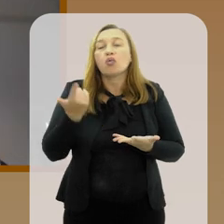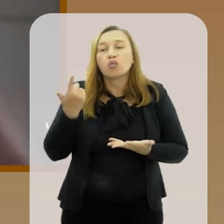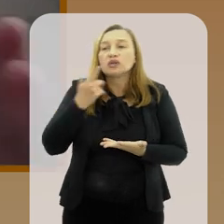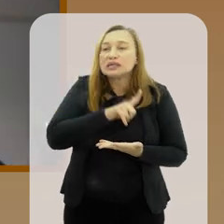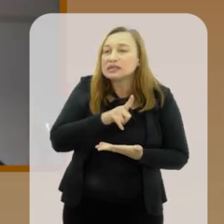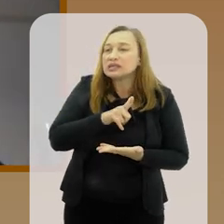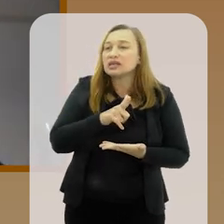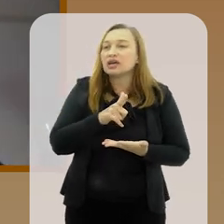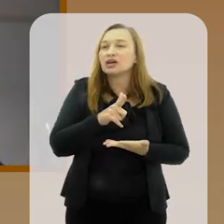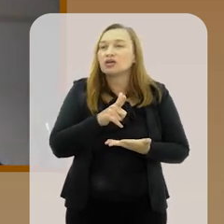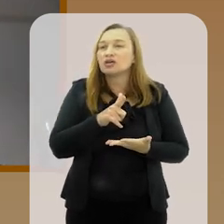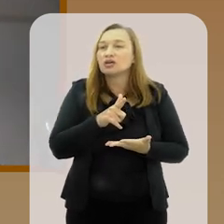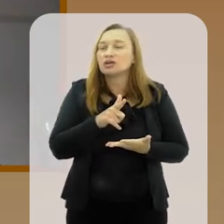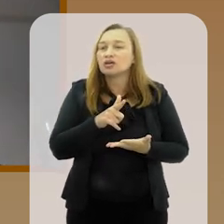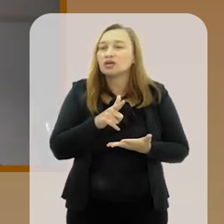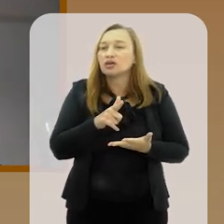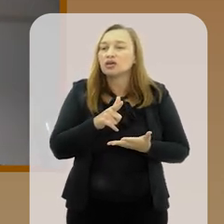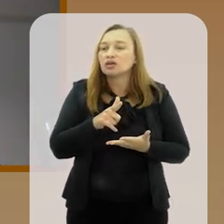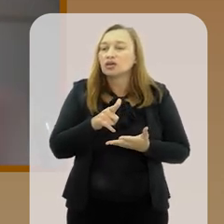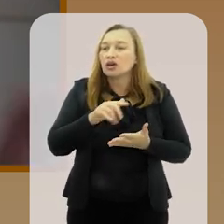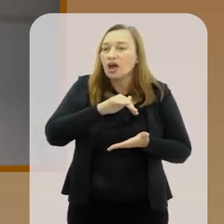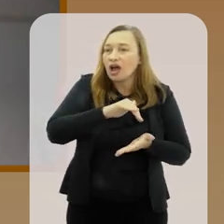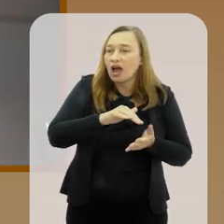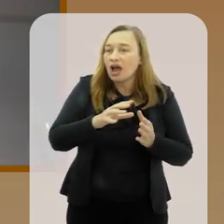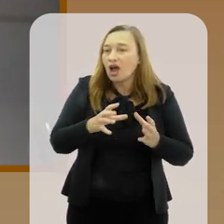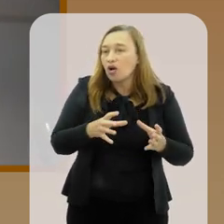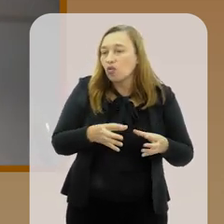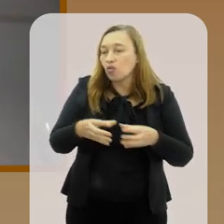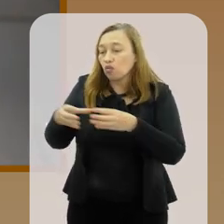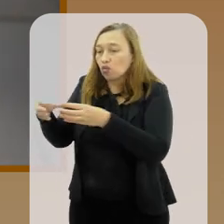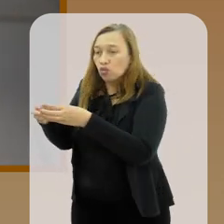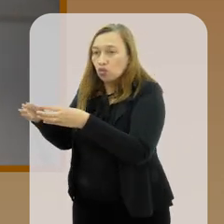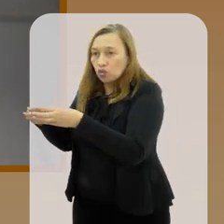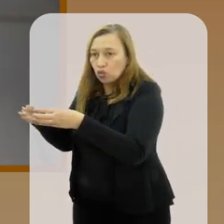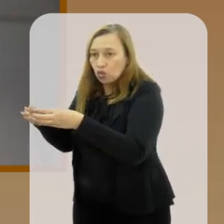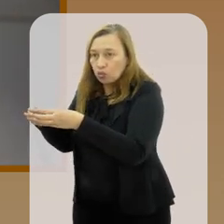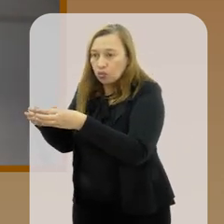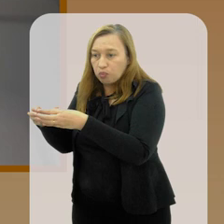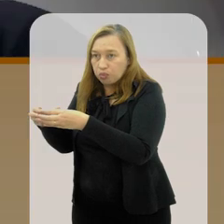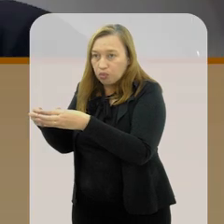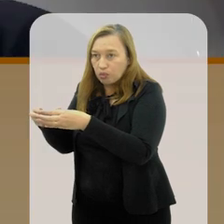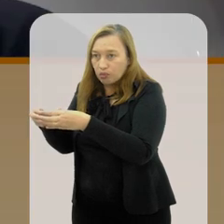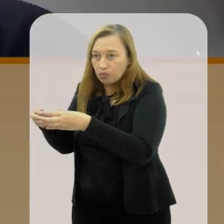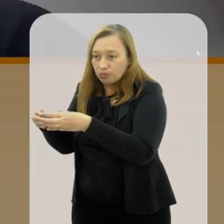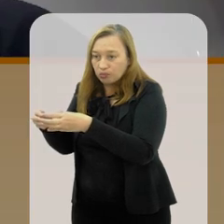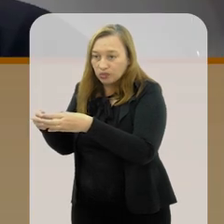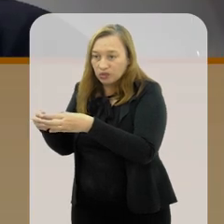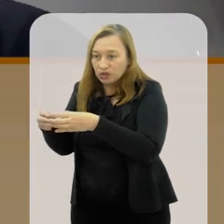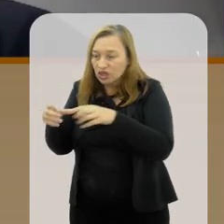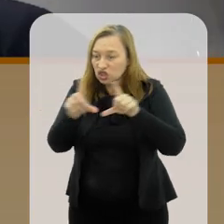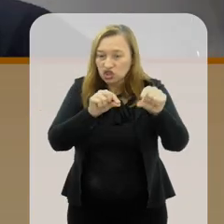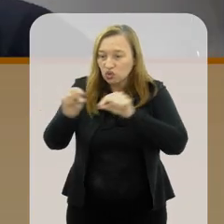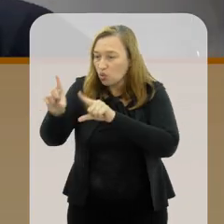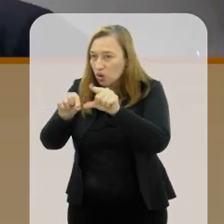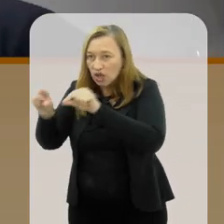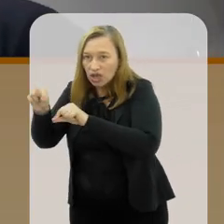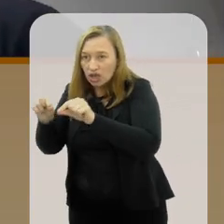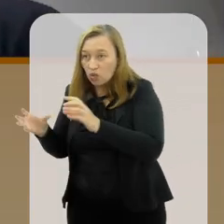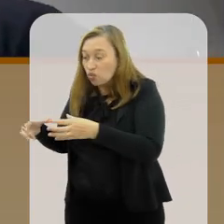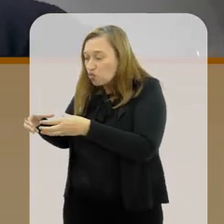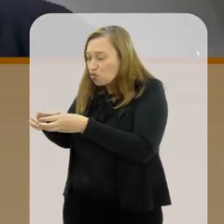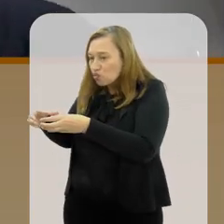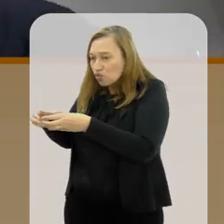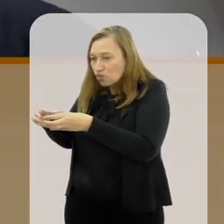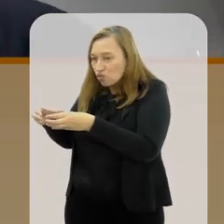maneira que você consiga, pelo menos, retirar uma parte da população e gostaria-se que fosse retirada de maneira que